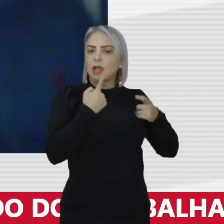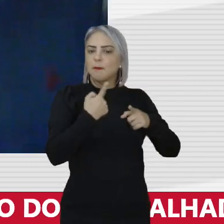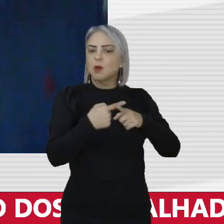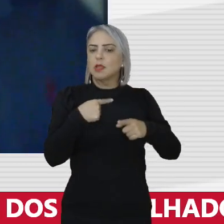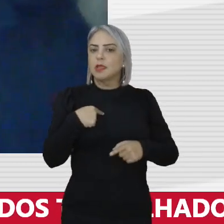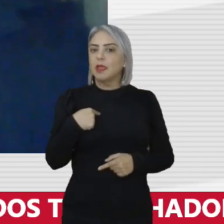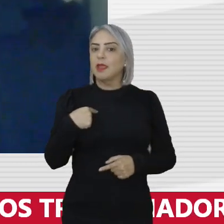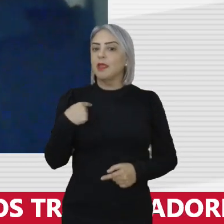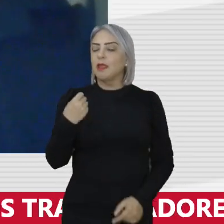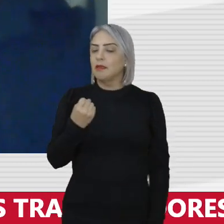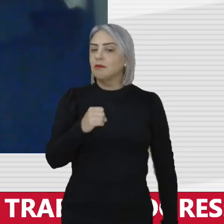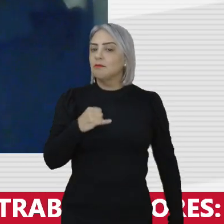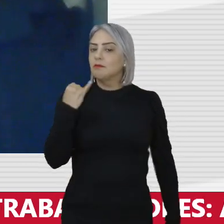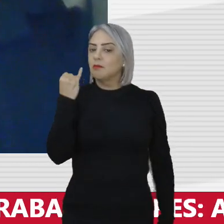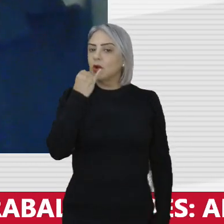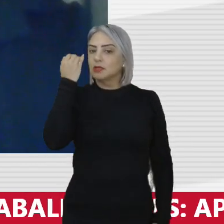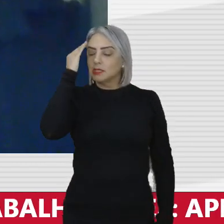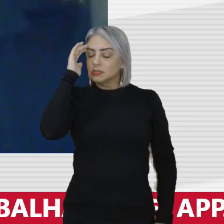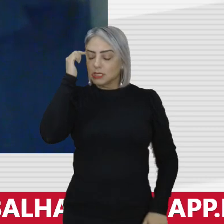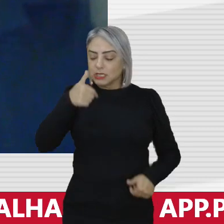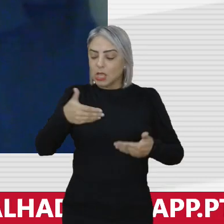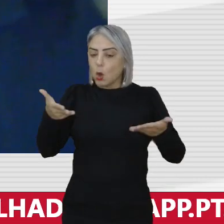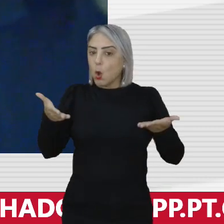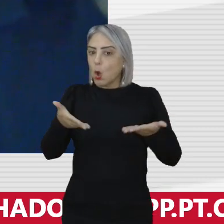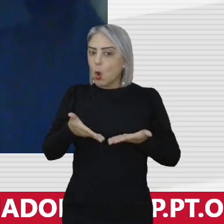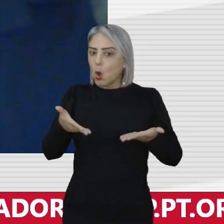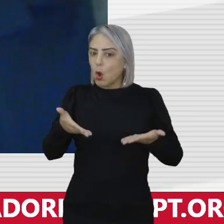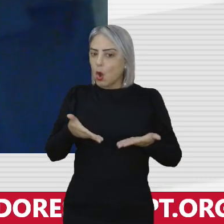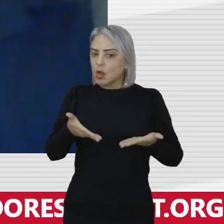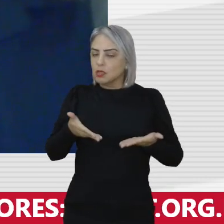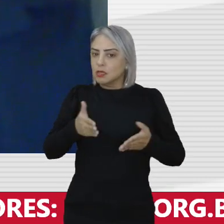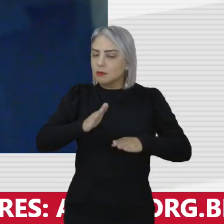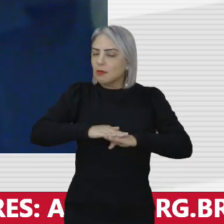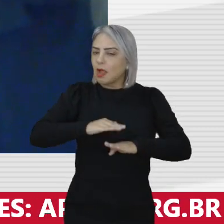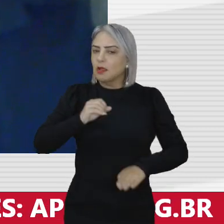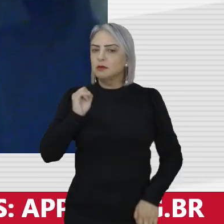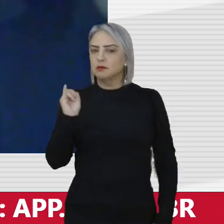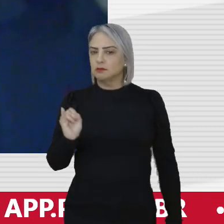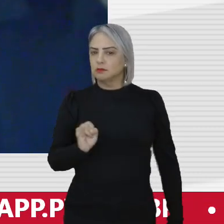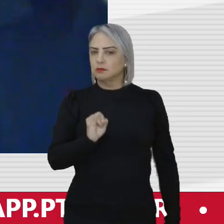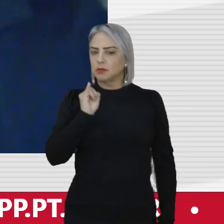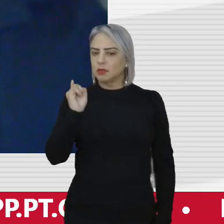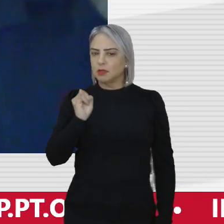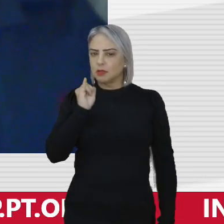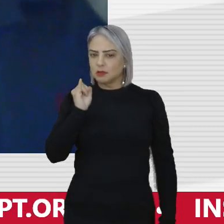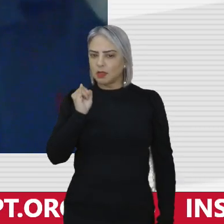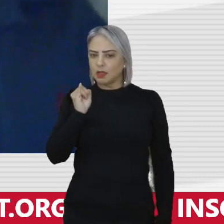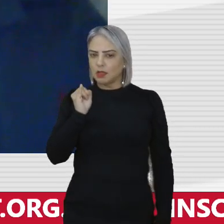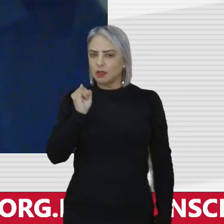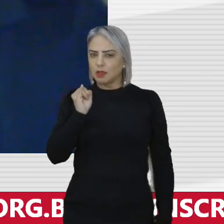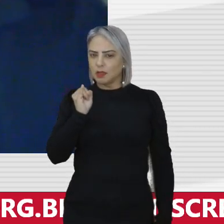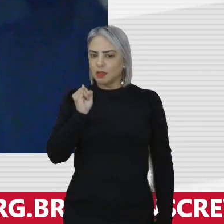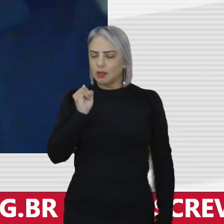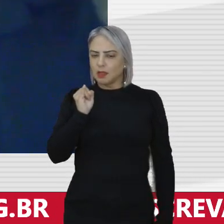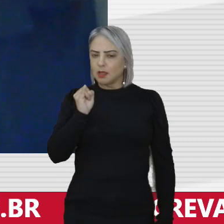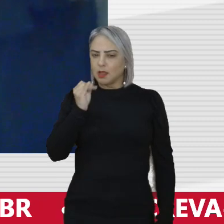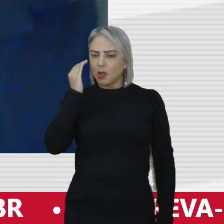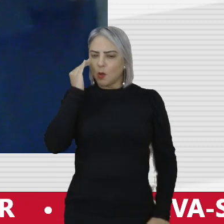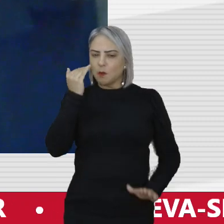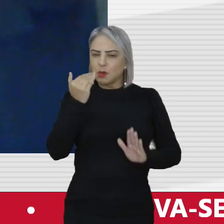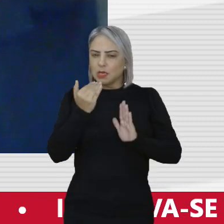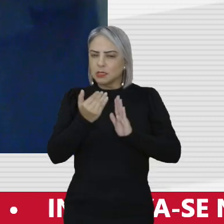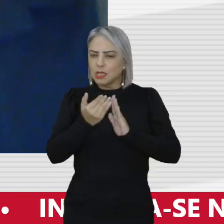é importante entendermos o presente e é importante assentarmos questões